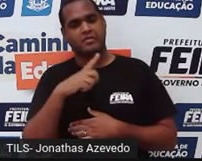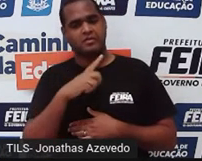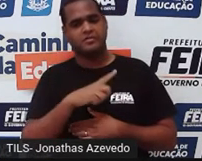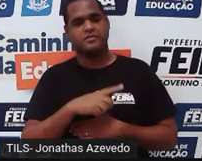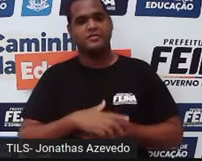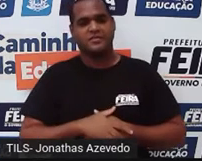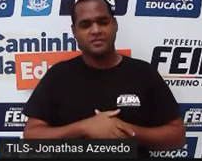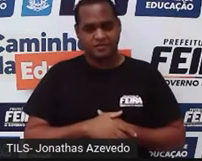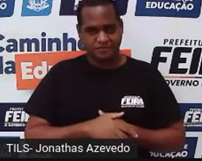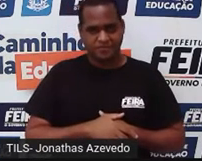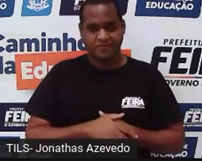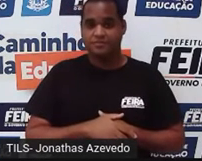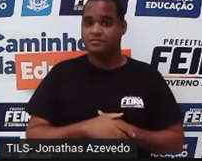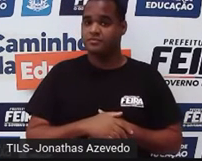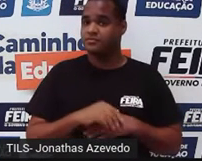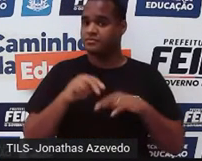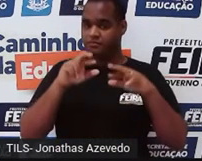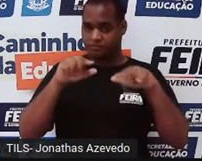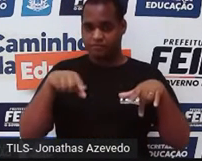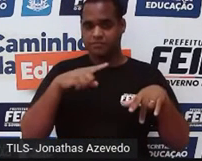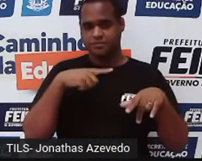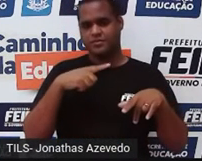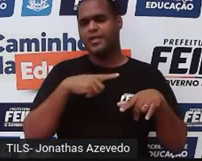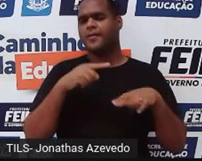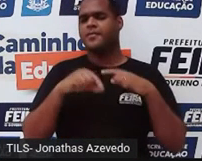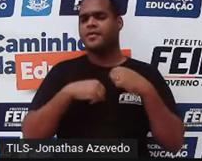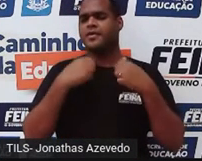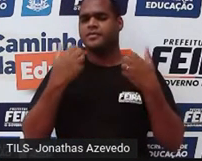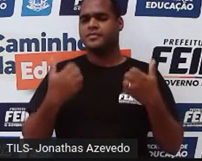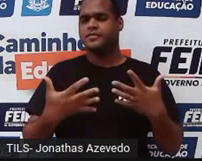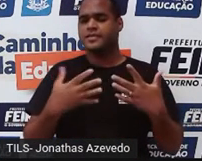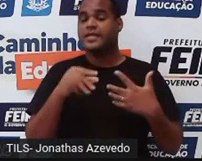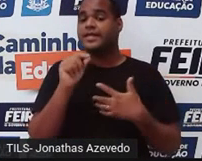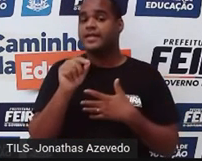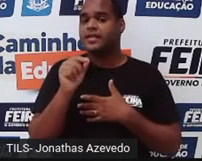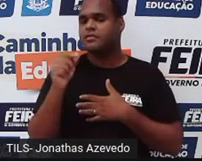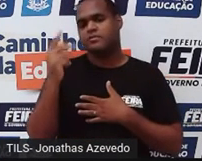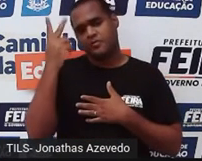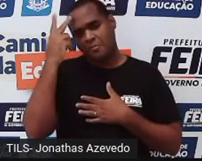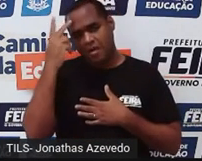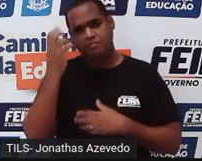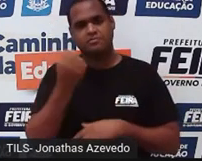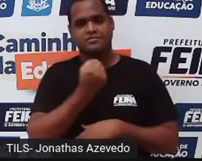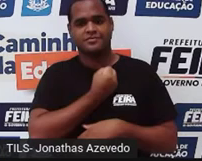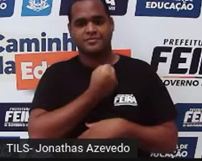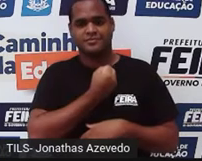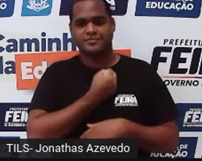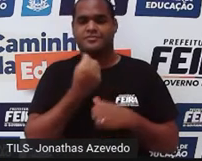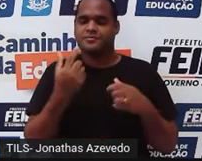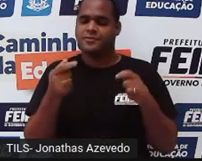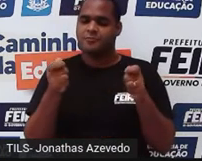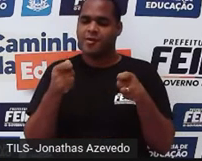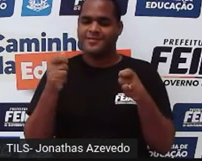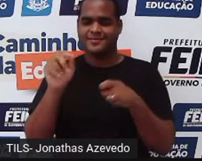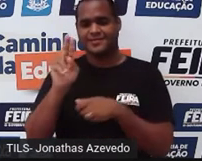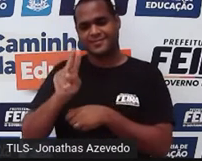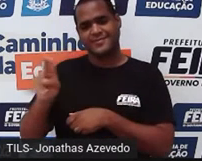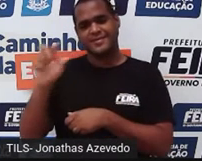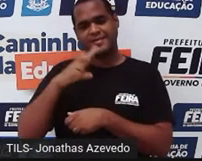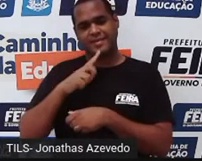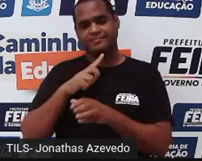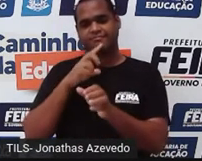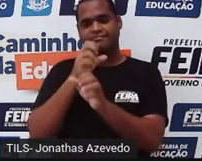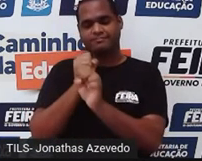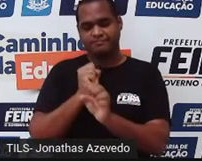aí. E todos eles são números naturais. Números que podem ser usados para